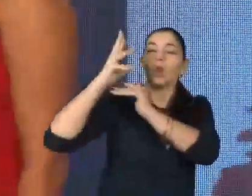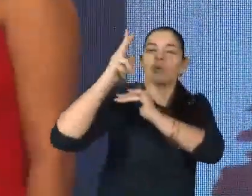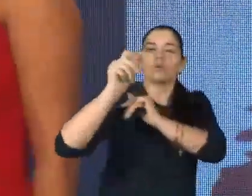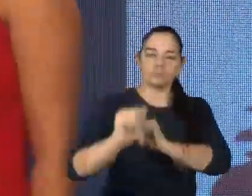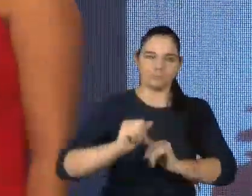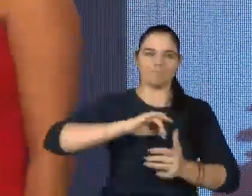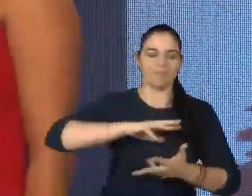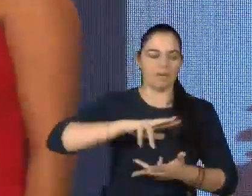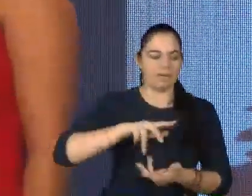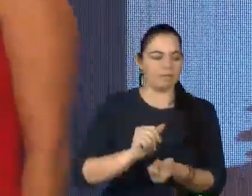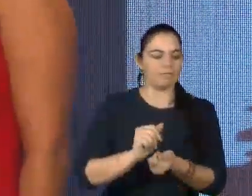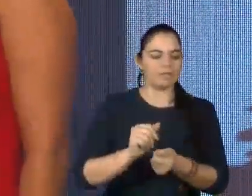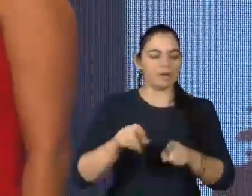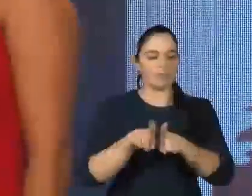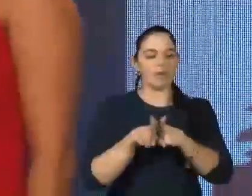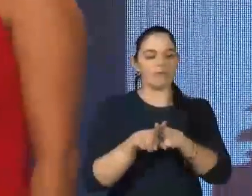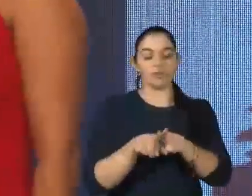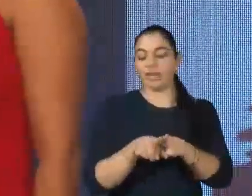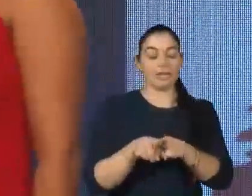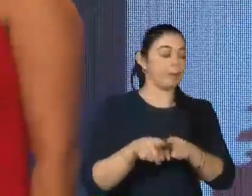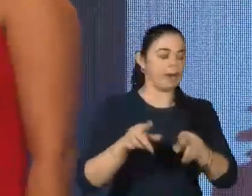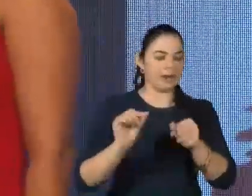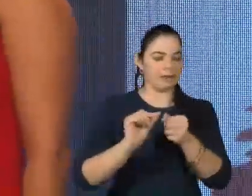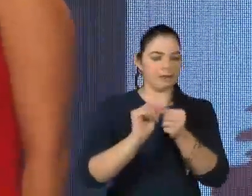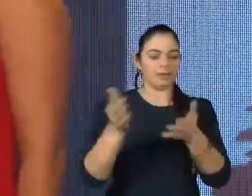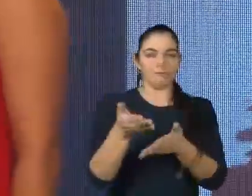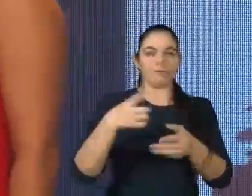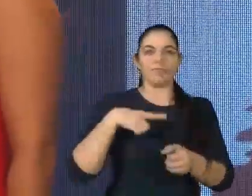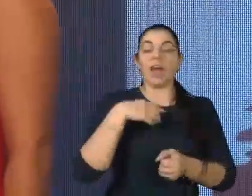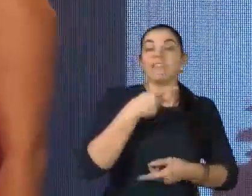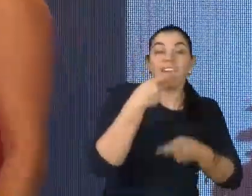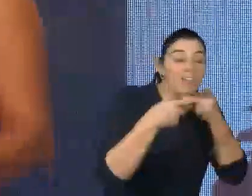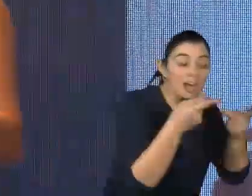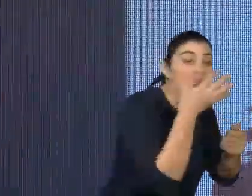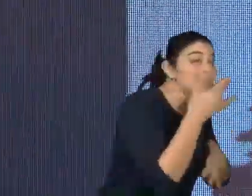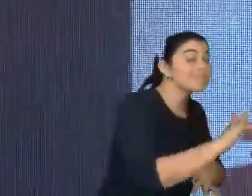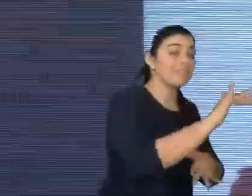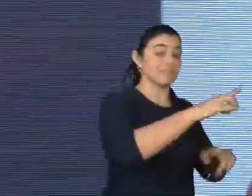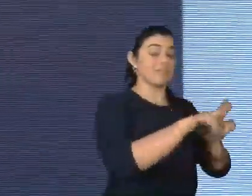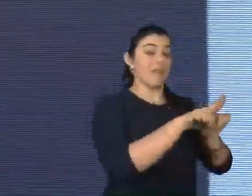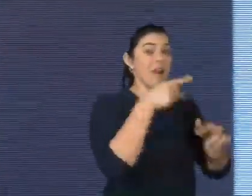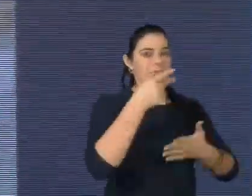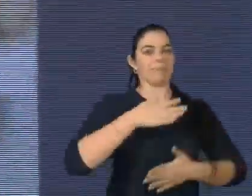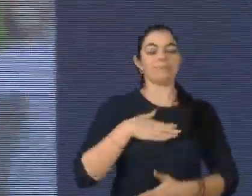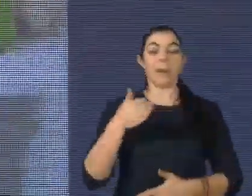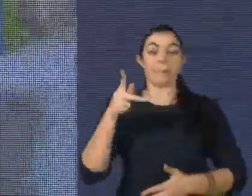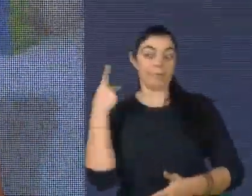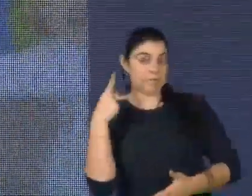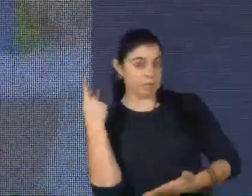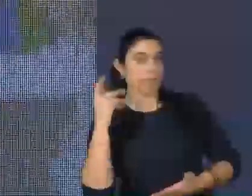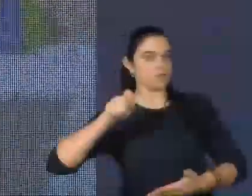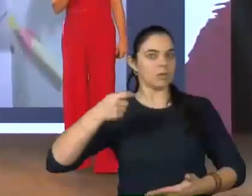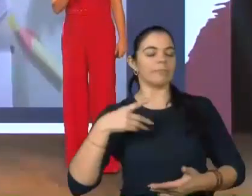uma das coisas mais importantes foram o discurso dos meus alunos. Então, eles diziam assim, Priscila, eu